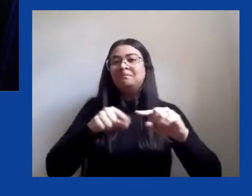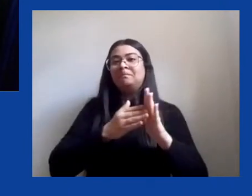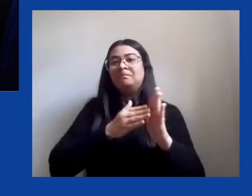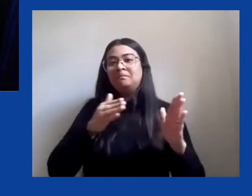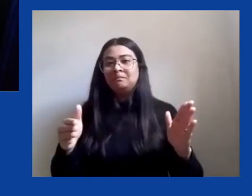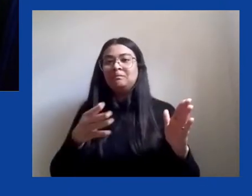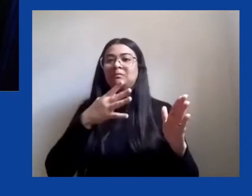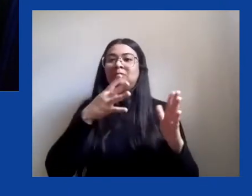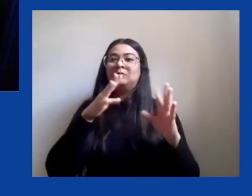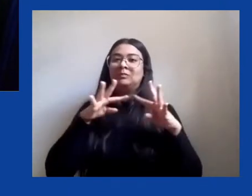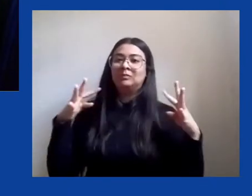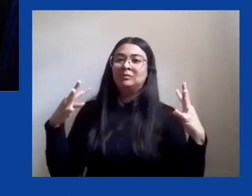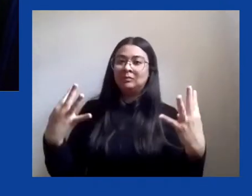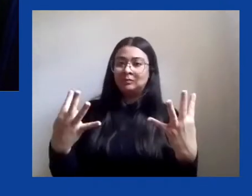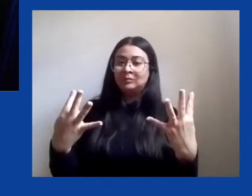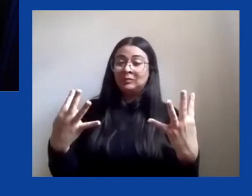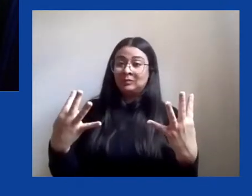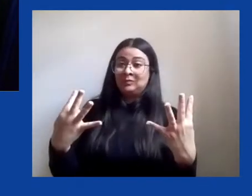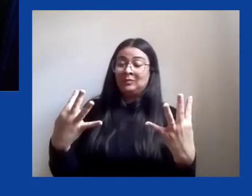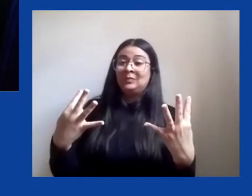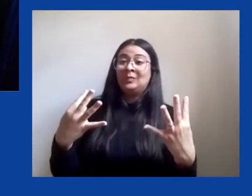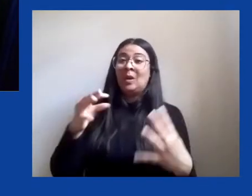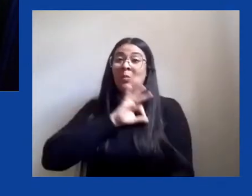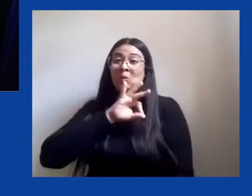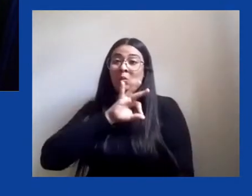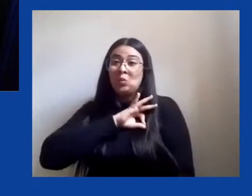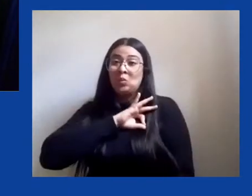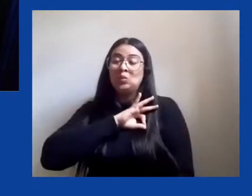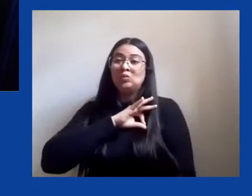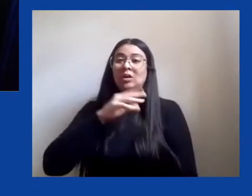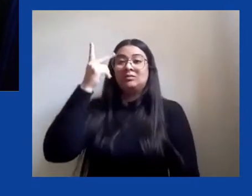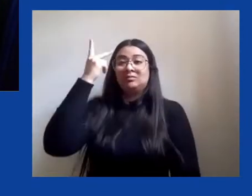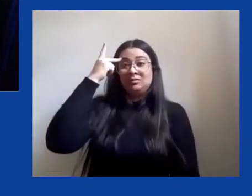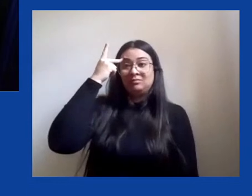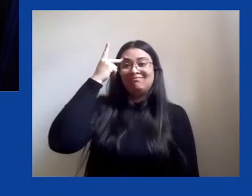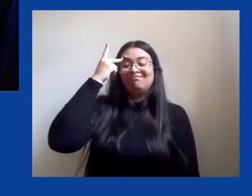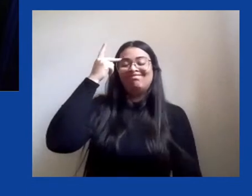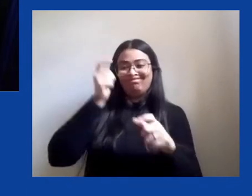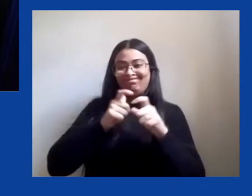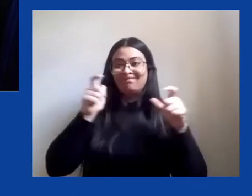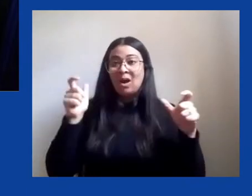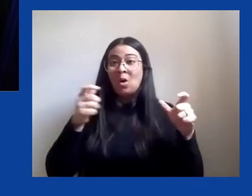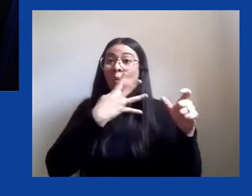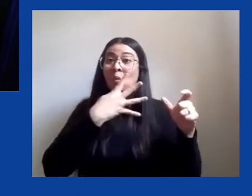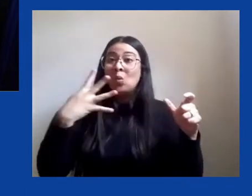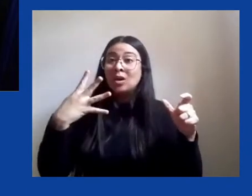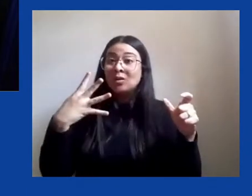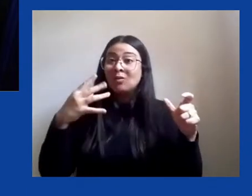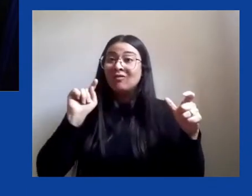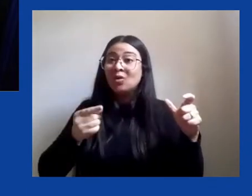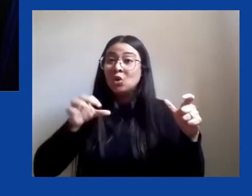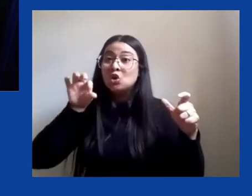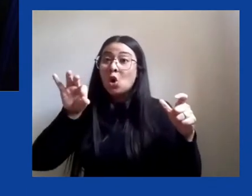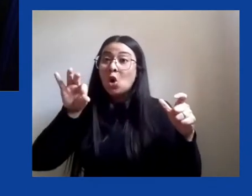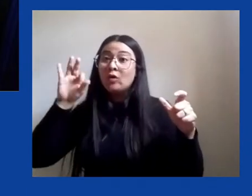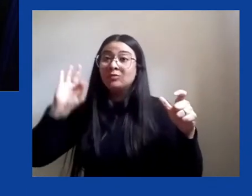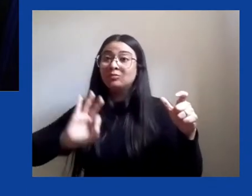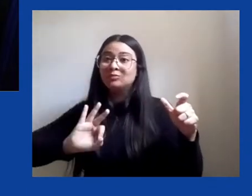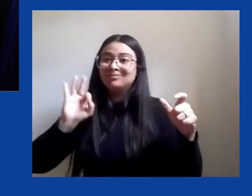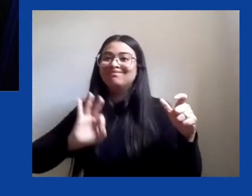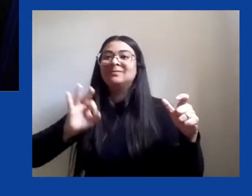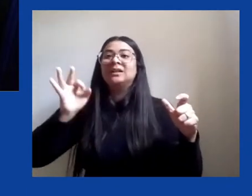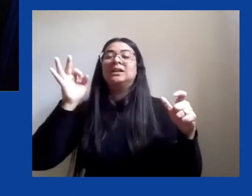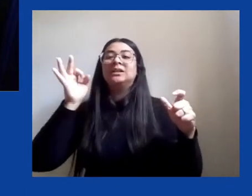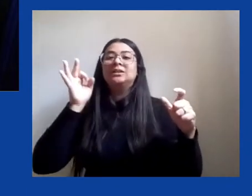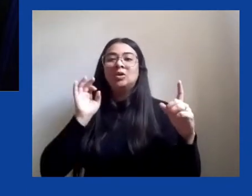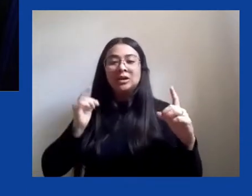Polícia Militar de São Paulo registrou um aumento ainda maior, de 44,9% no atendimento de mulheres vítimas de